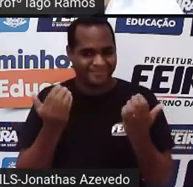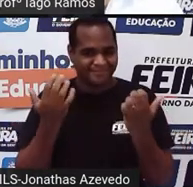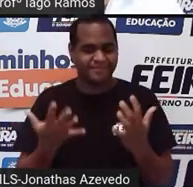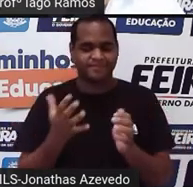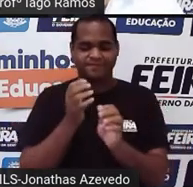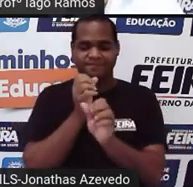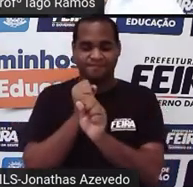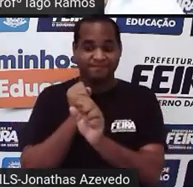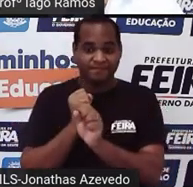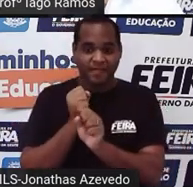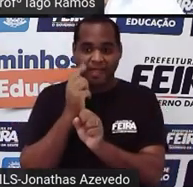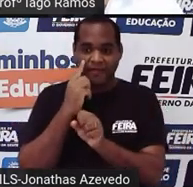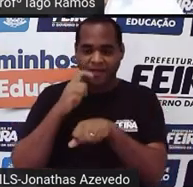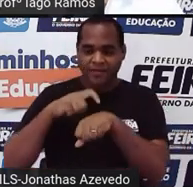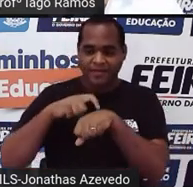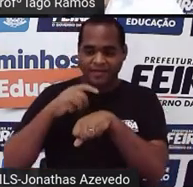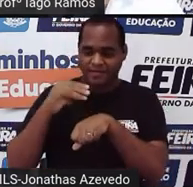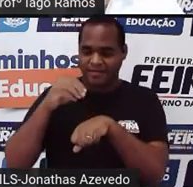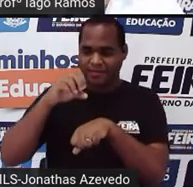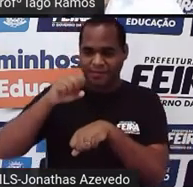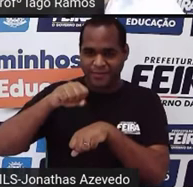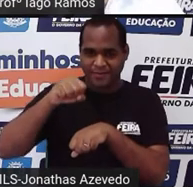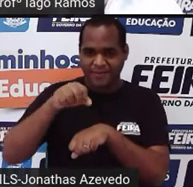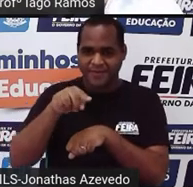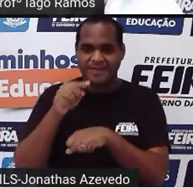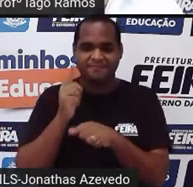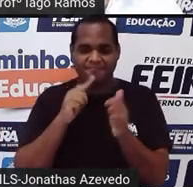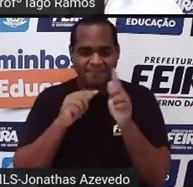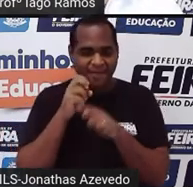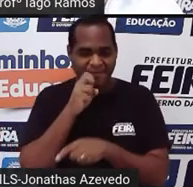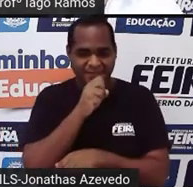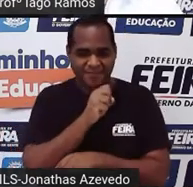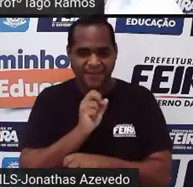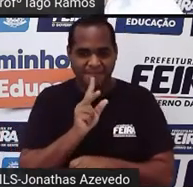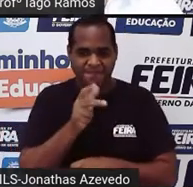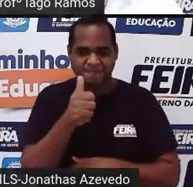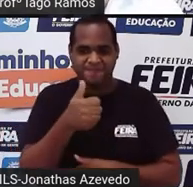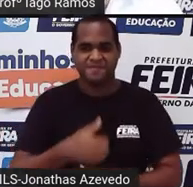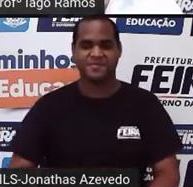calculando, eu vou te dar um tempinho aí de 30 segundos, é muito rápido, tá bom?